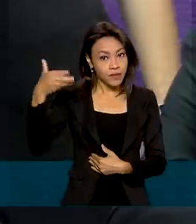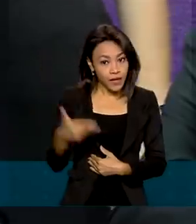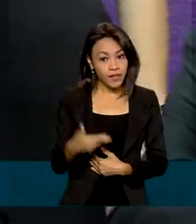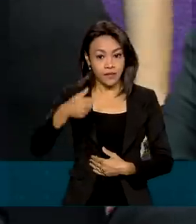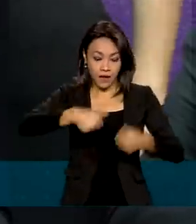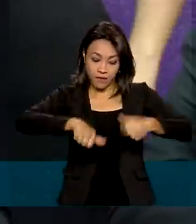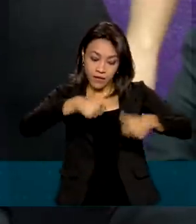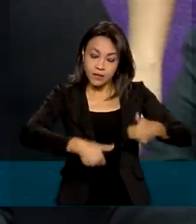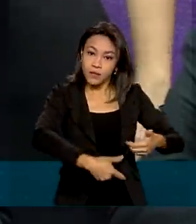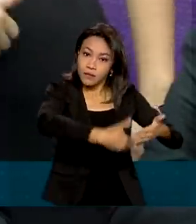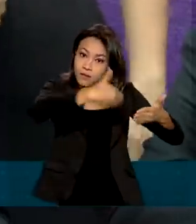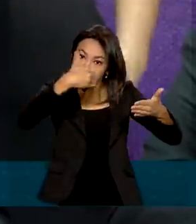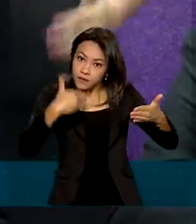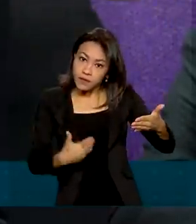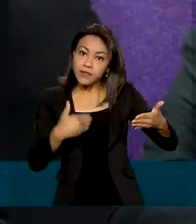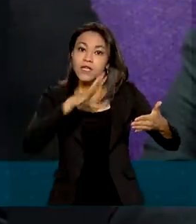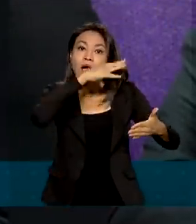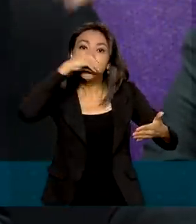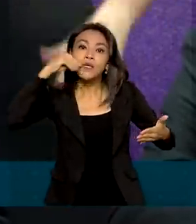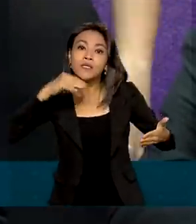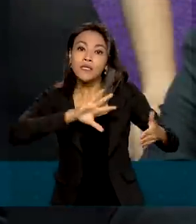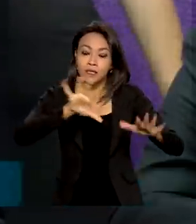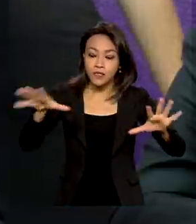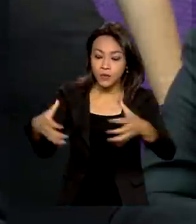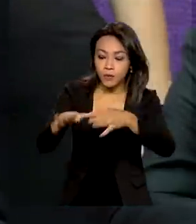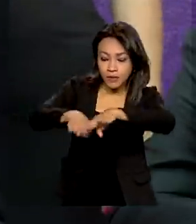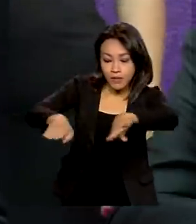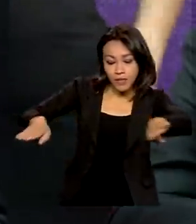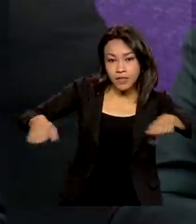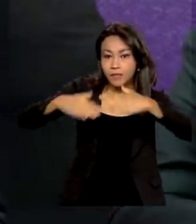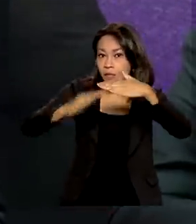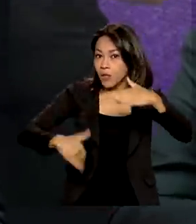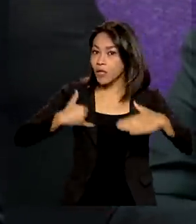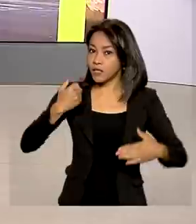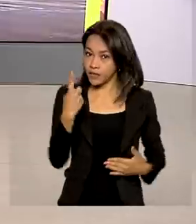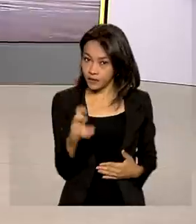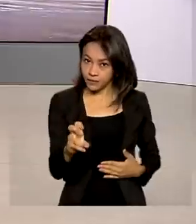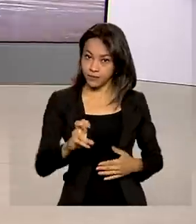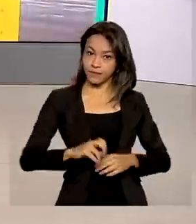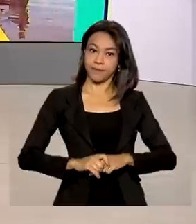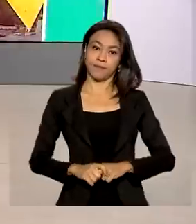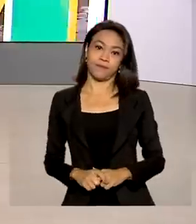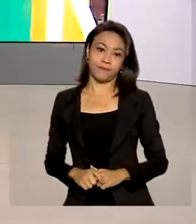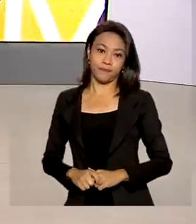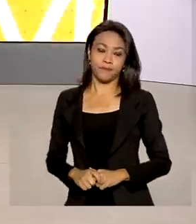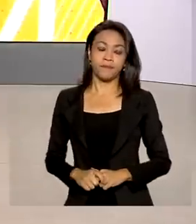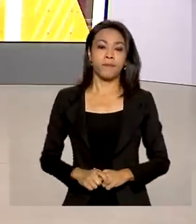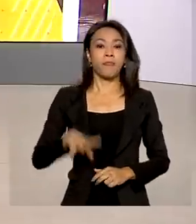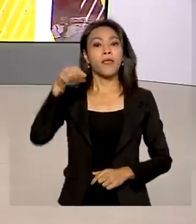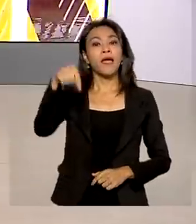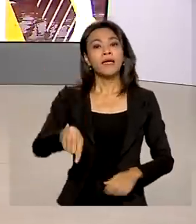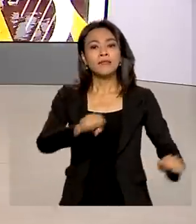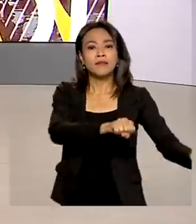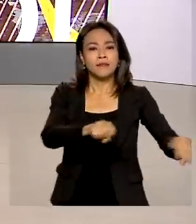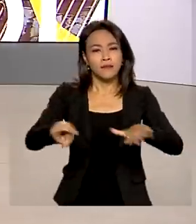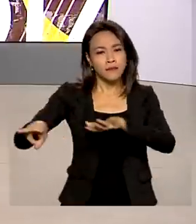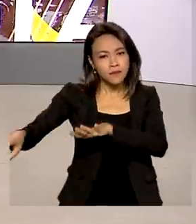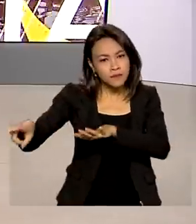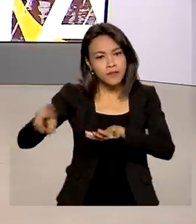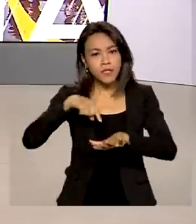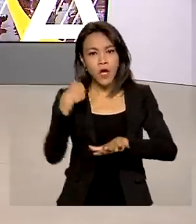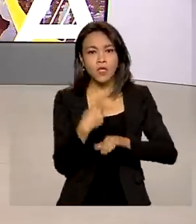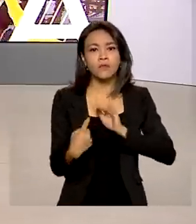avaliação de adolescentes e crianças menores de 15 anos para a ranceníase. Essa semana, nós estamos